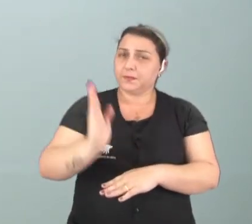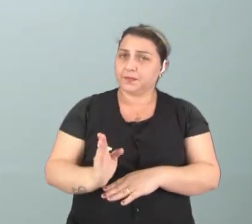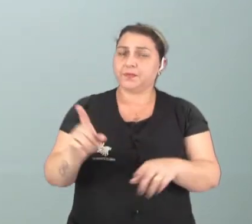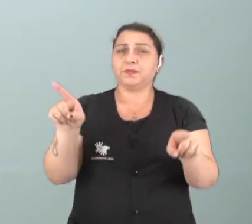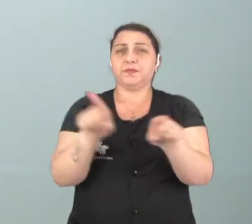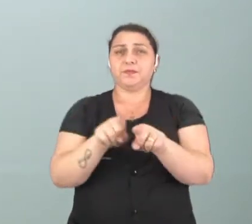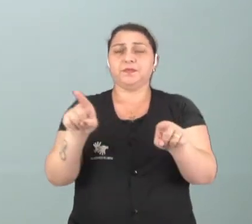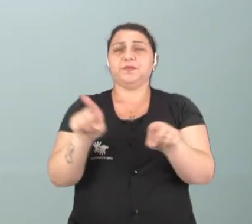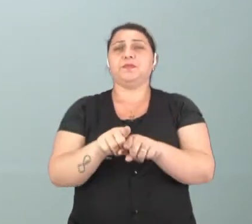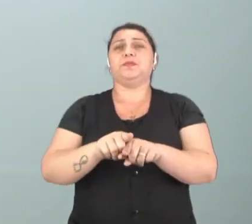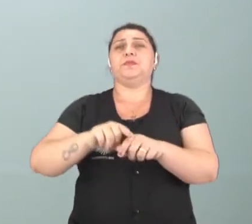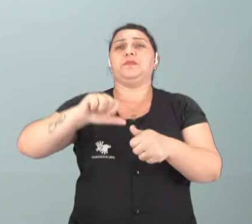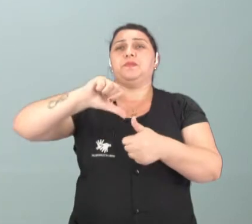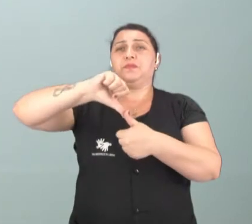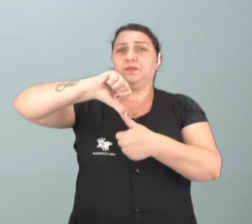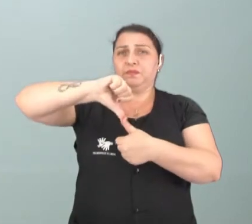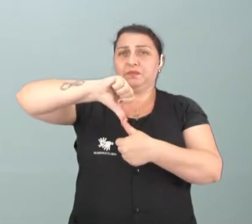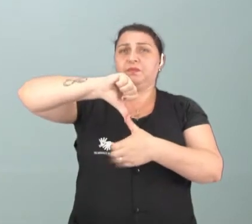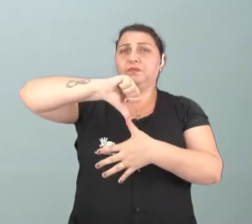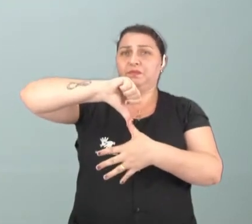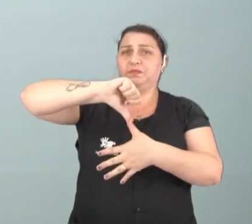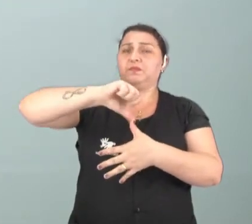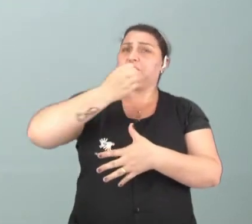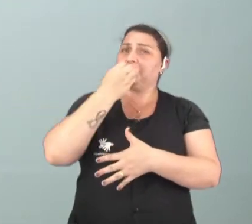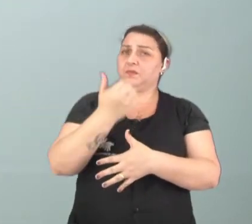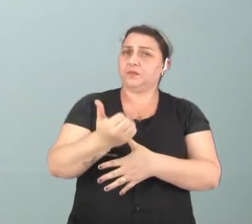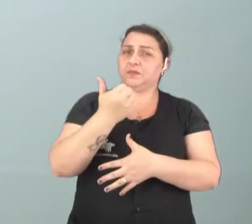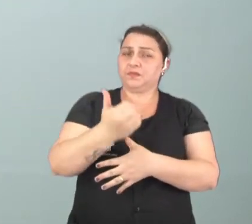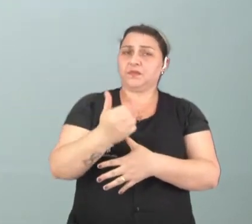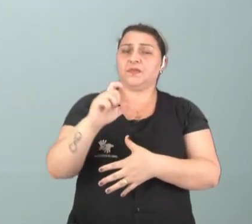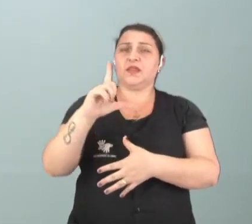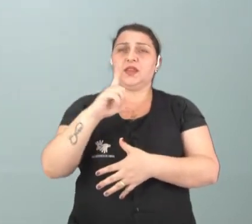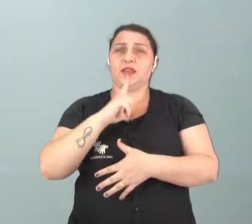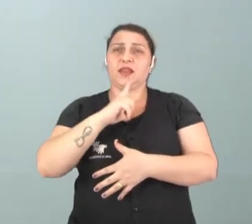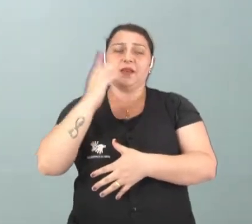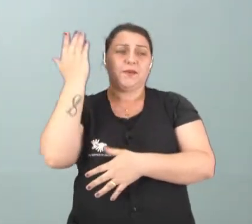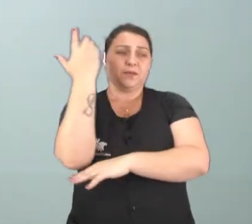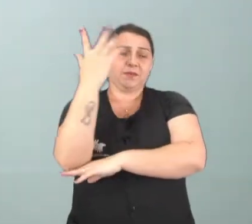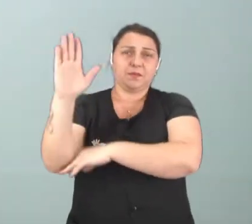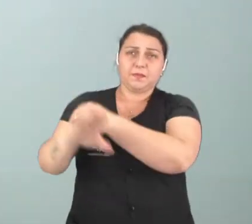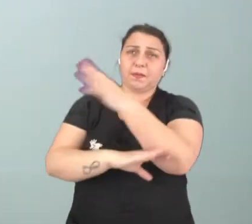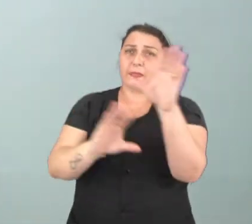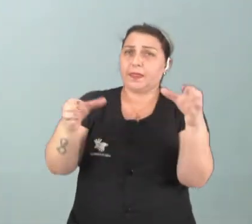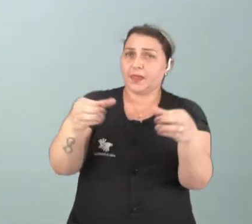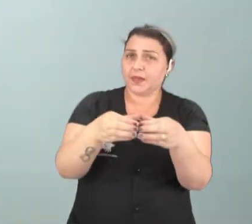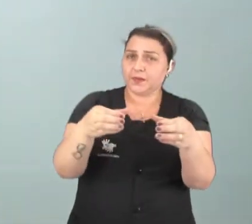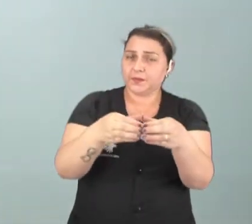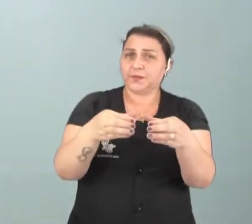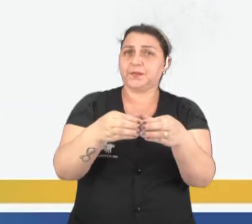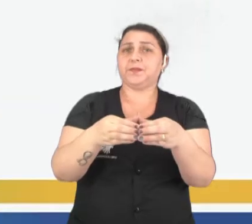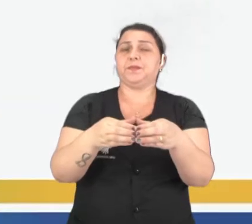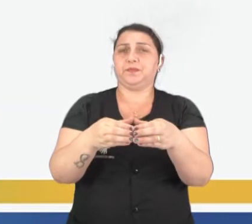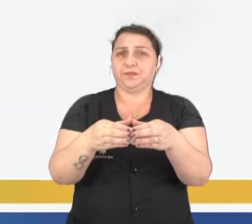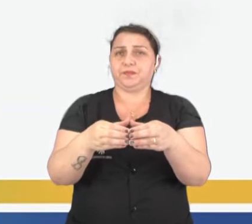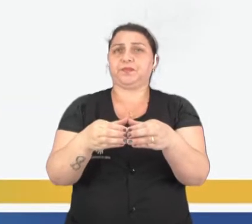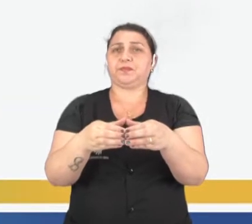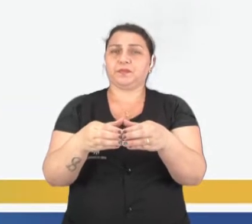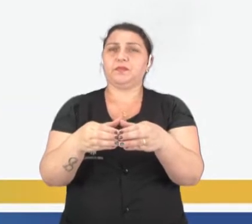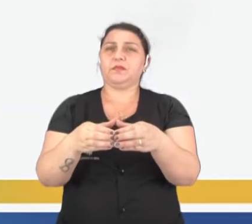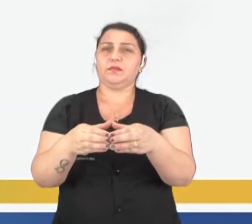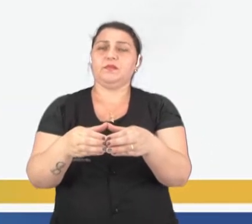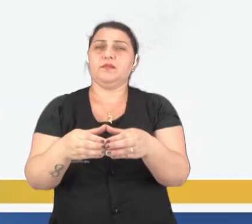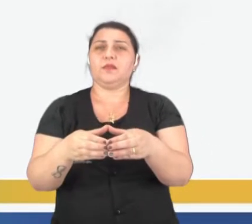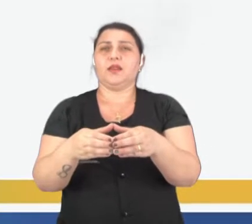também da América do Sul. Tudo bem? Então, temos aí a natureza, um conjunto harmônico, entrelaçado